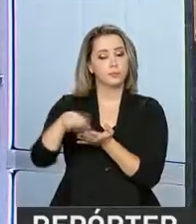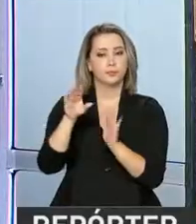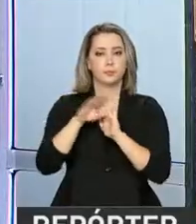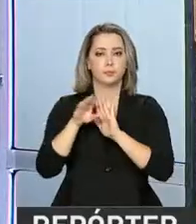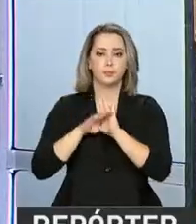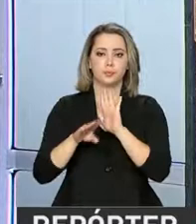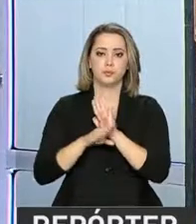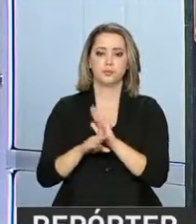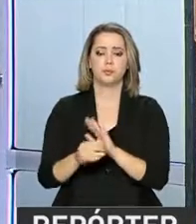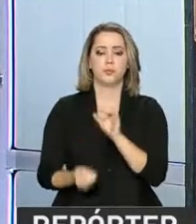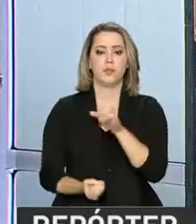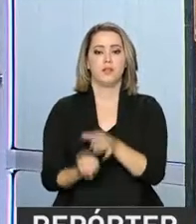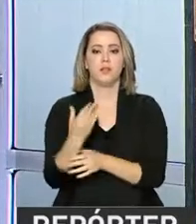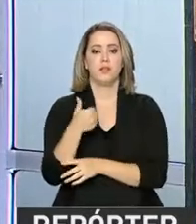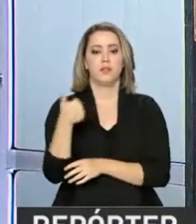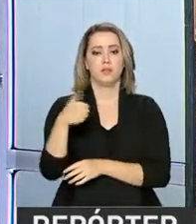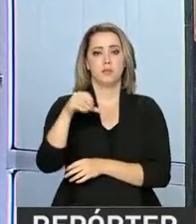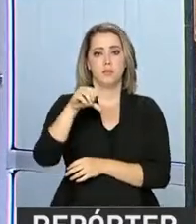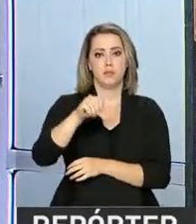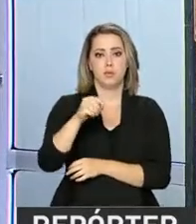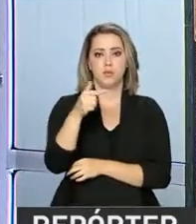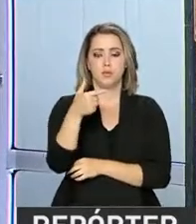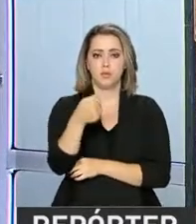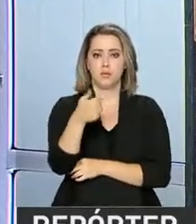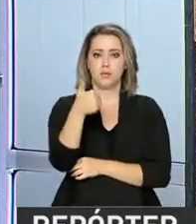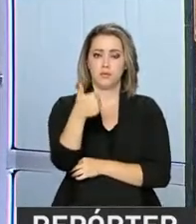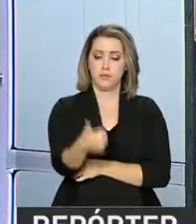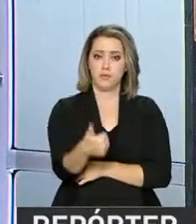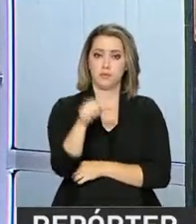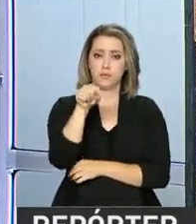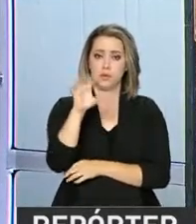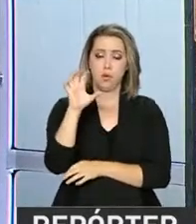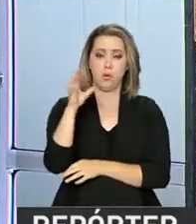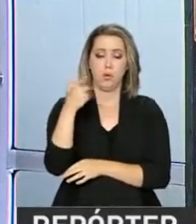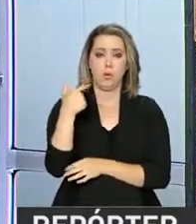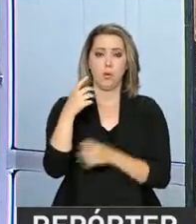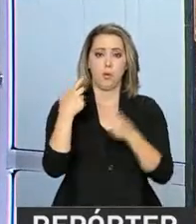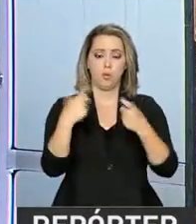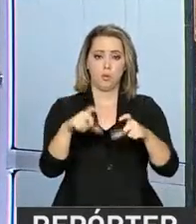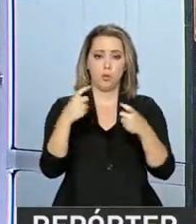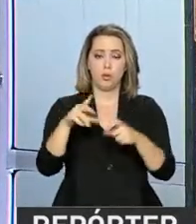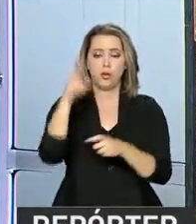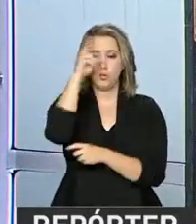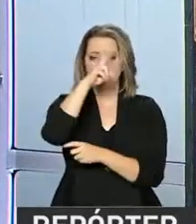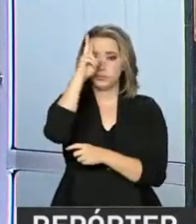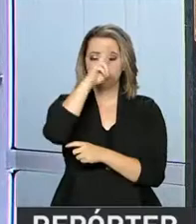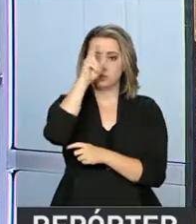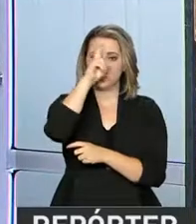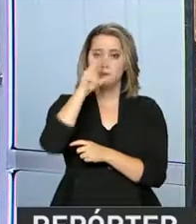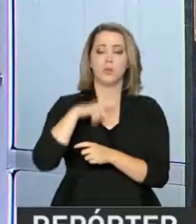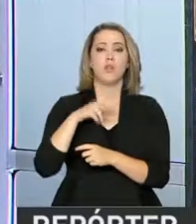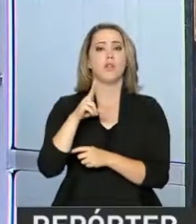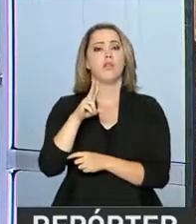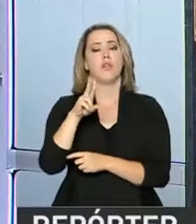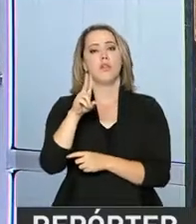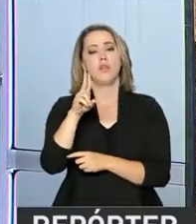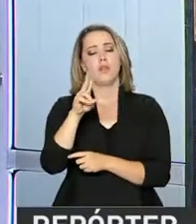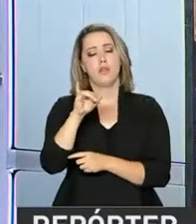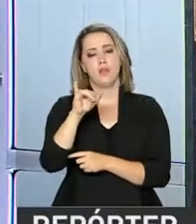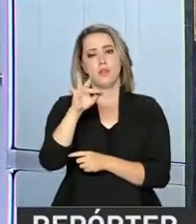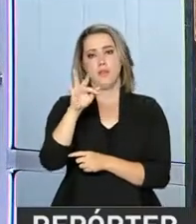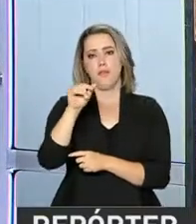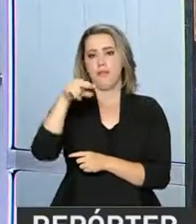Criado em 1971, o Parque Histórico Nacional dos Guararapes é tombado pelo IFAM, o